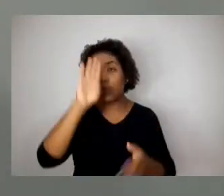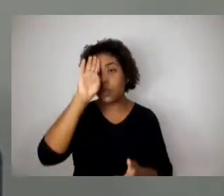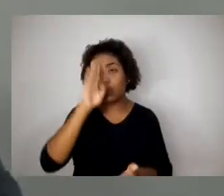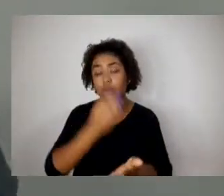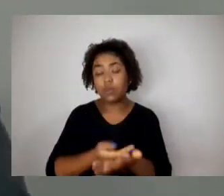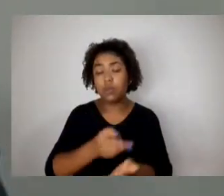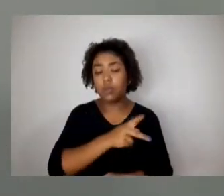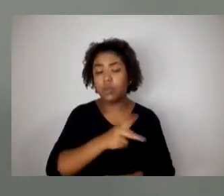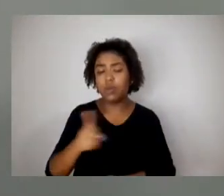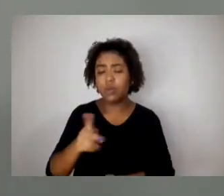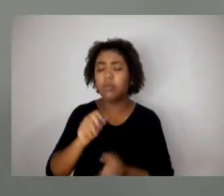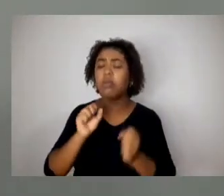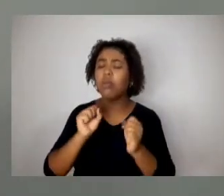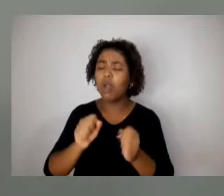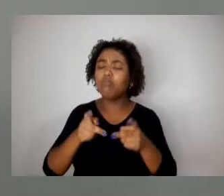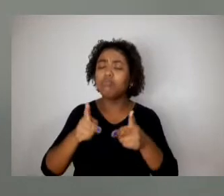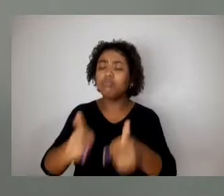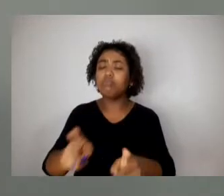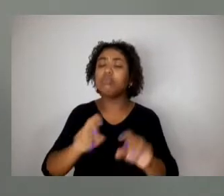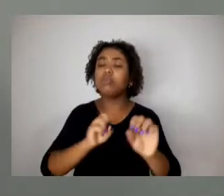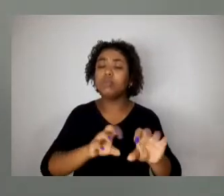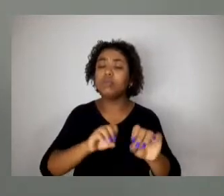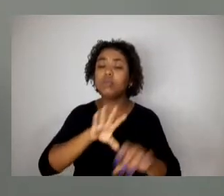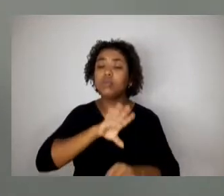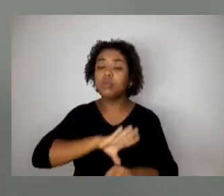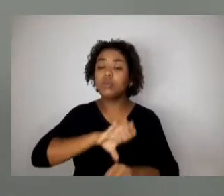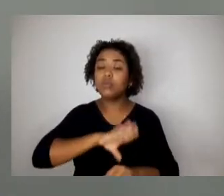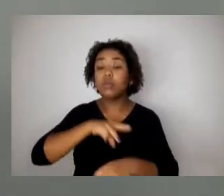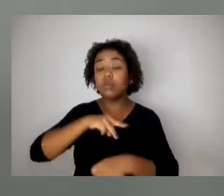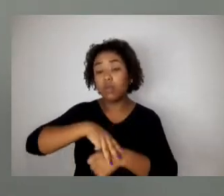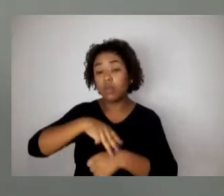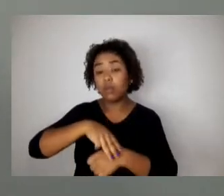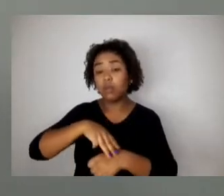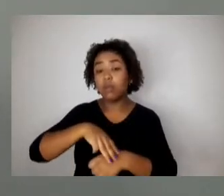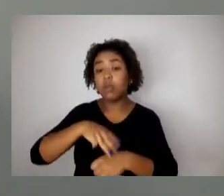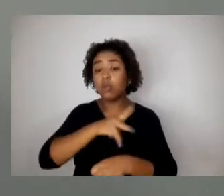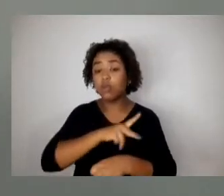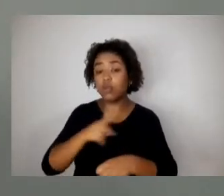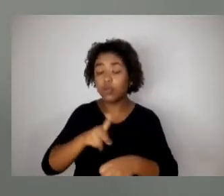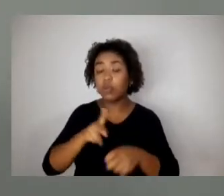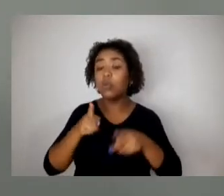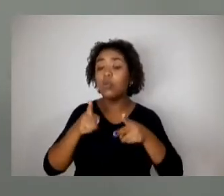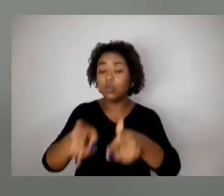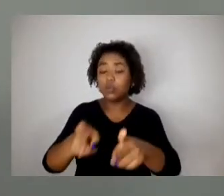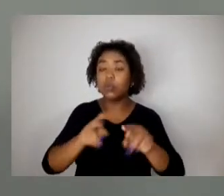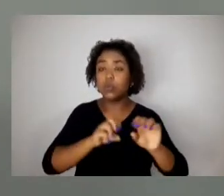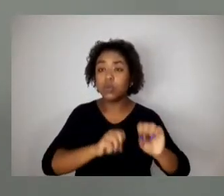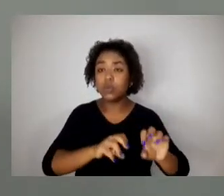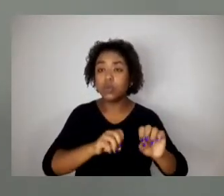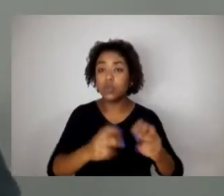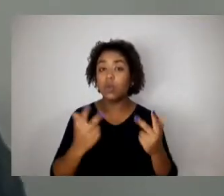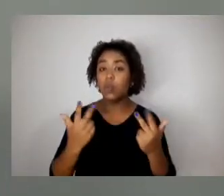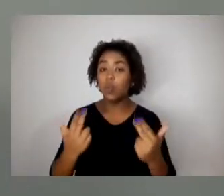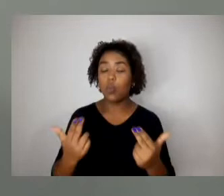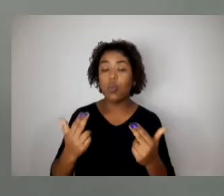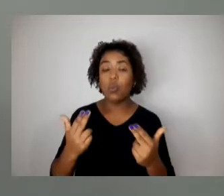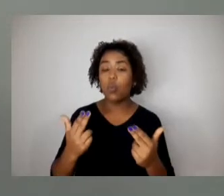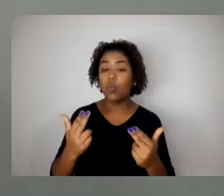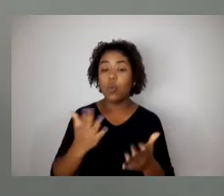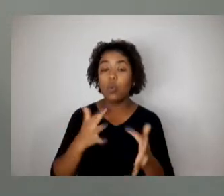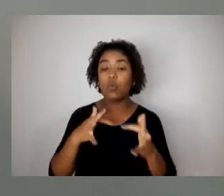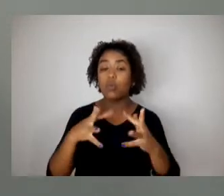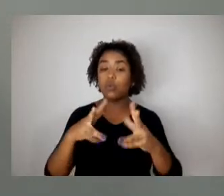o professor de matemática vai continuar ensinando matemática, e sempre, como é comum a todos os professores, eles só,